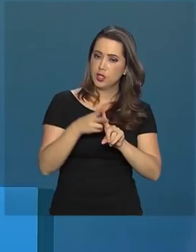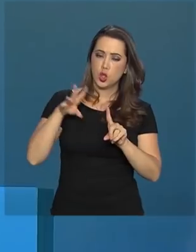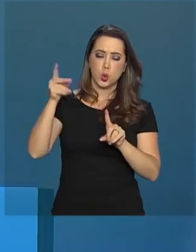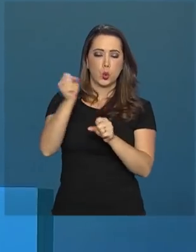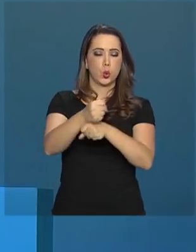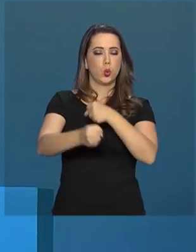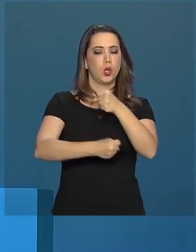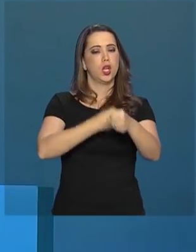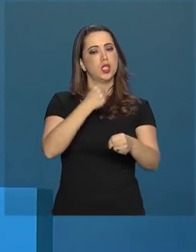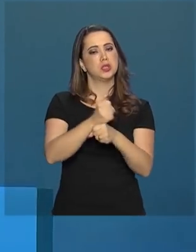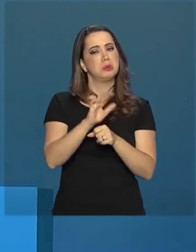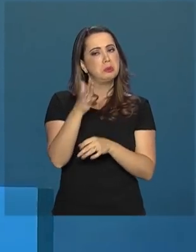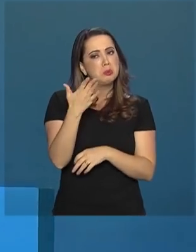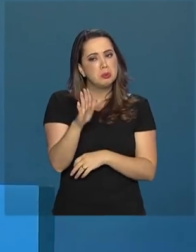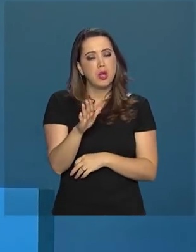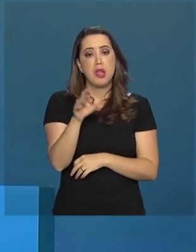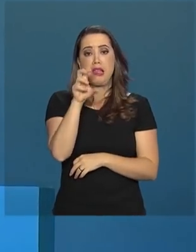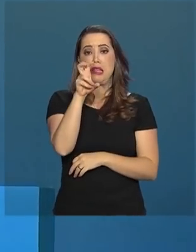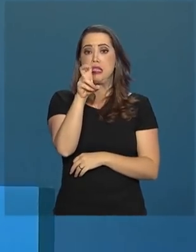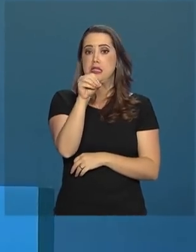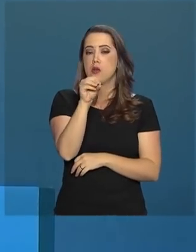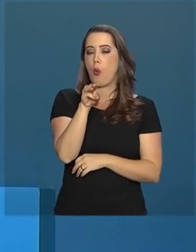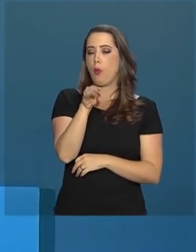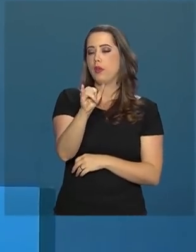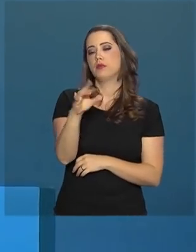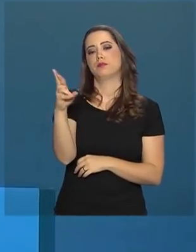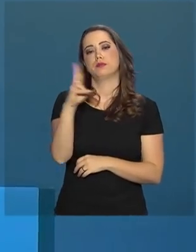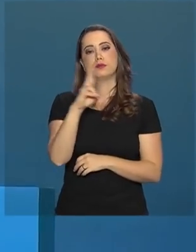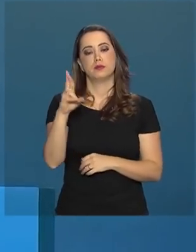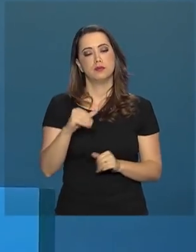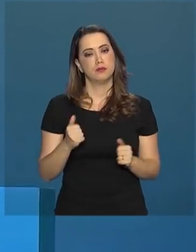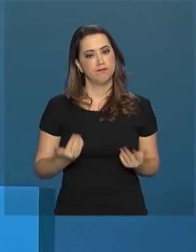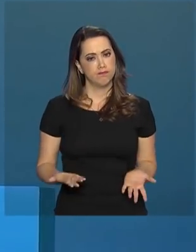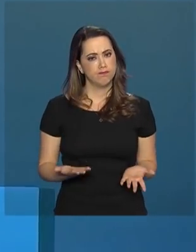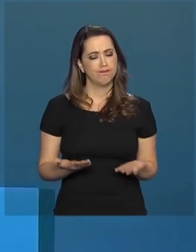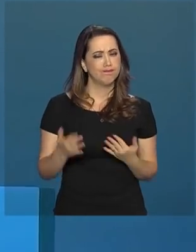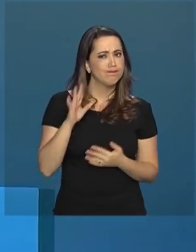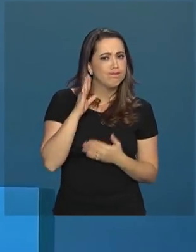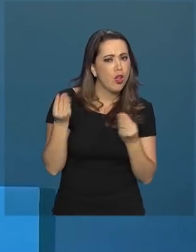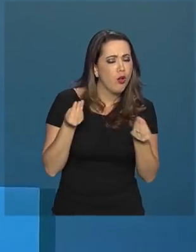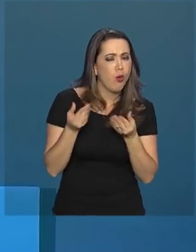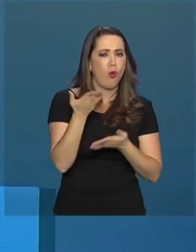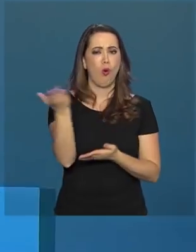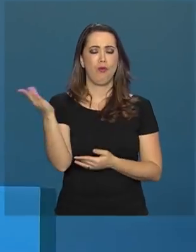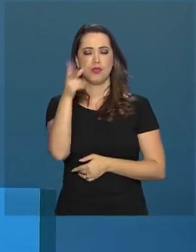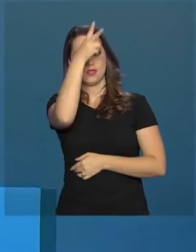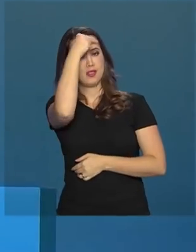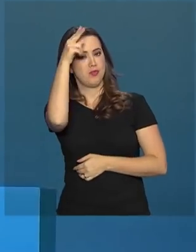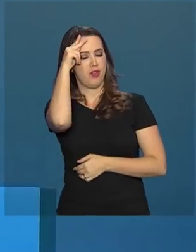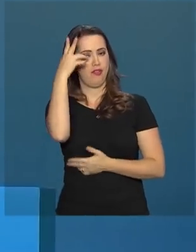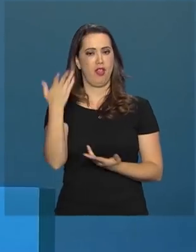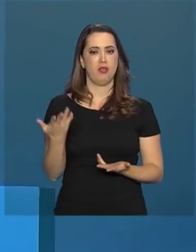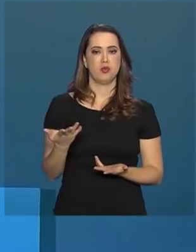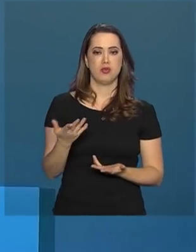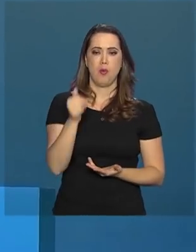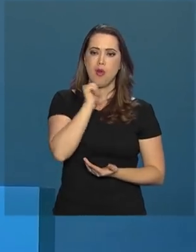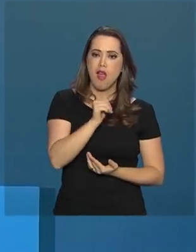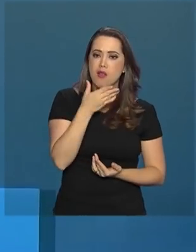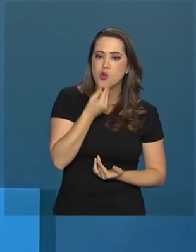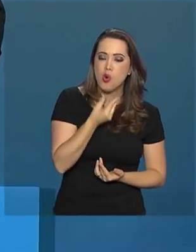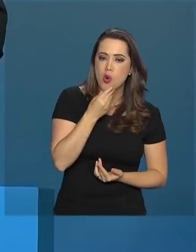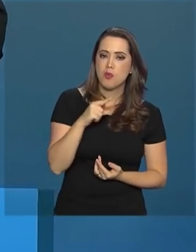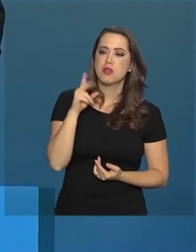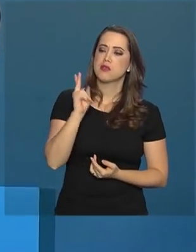todo ano na ordem de 50 bilhões de reais. Imaginem vocês, prefeitos e prefeitas, se nós